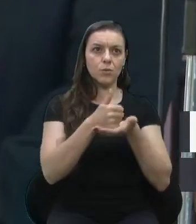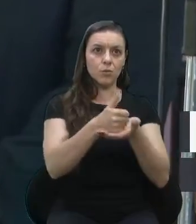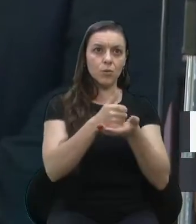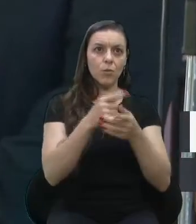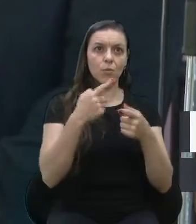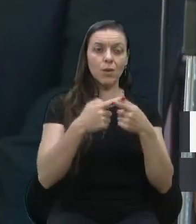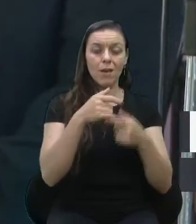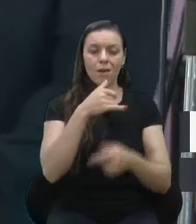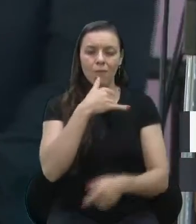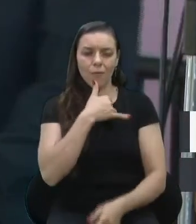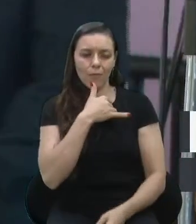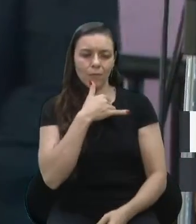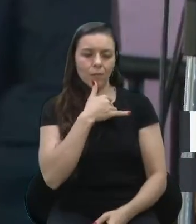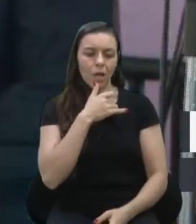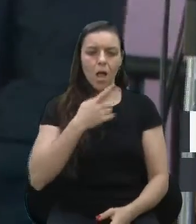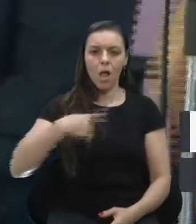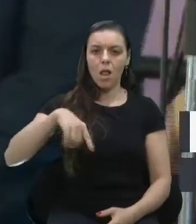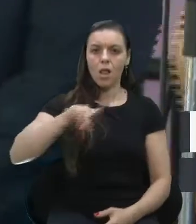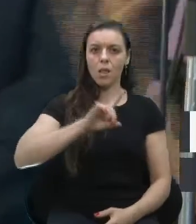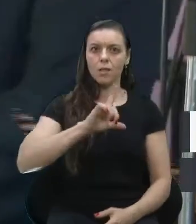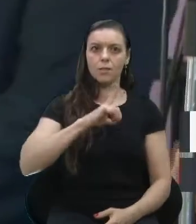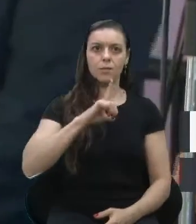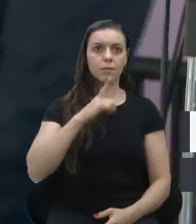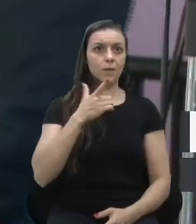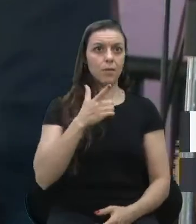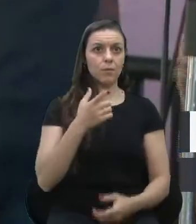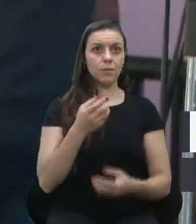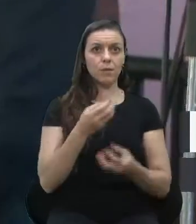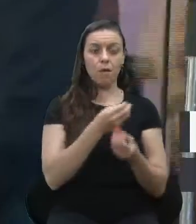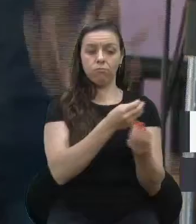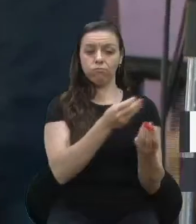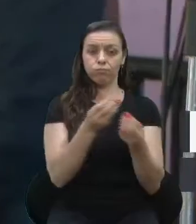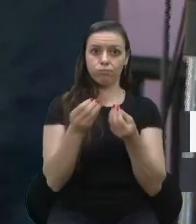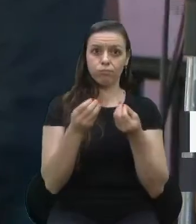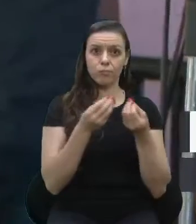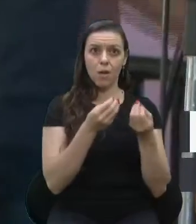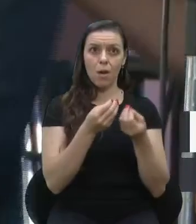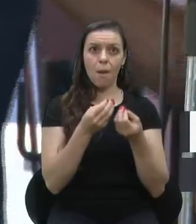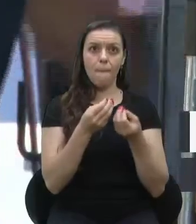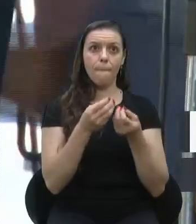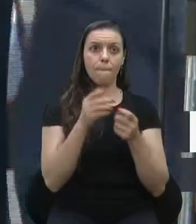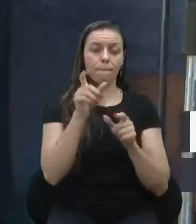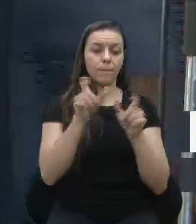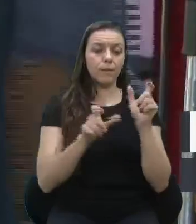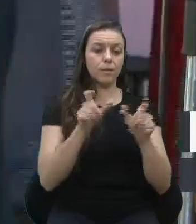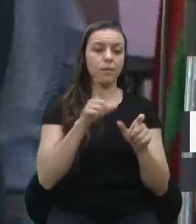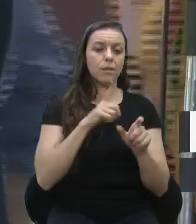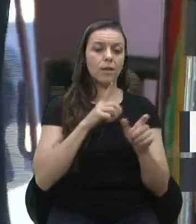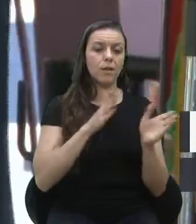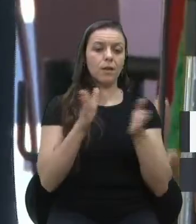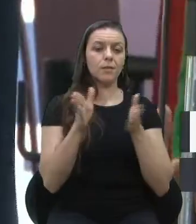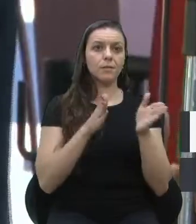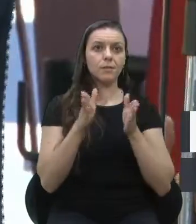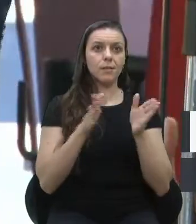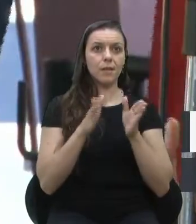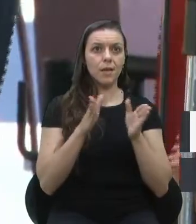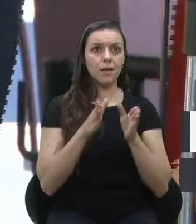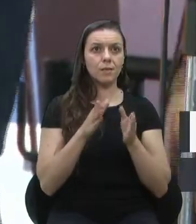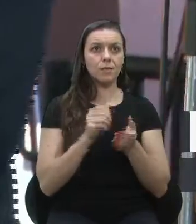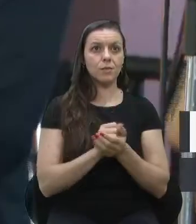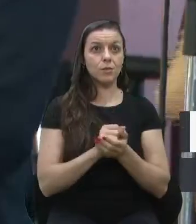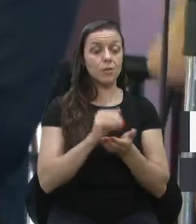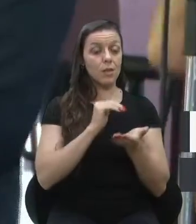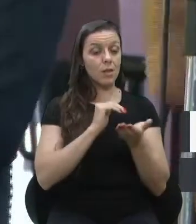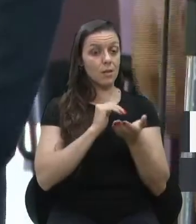infelizmente a gente não tem tantas pessoas que têm acesso às redes da Secretaria de